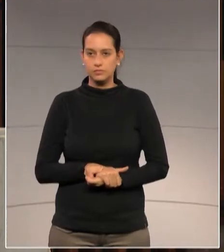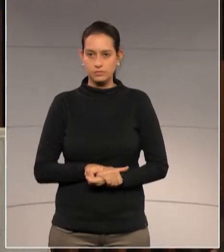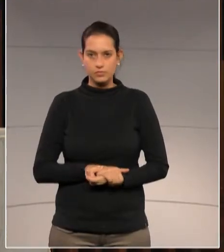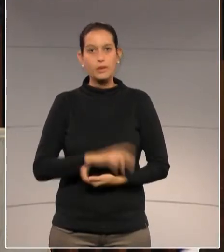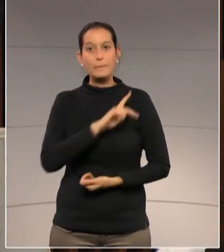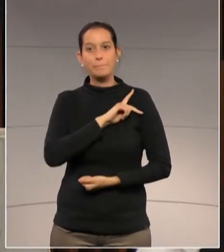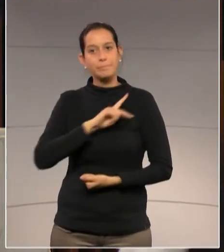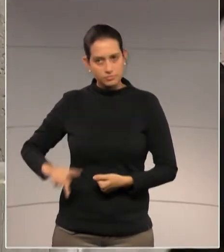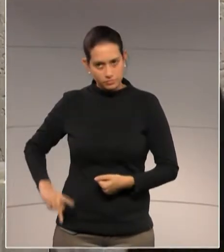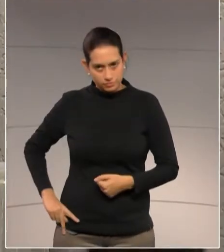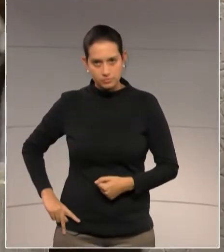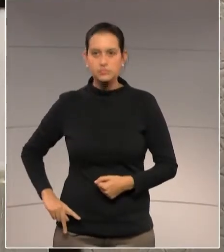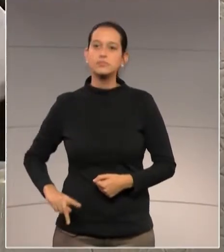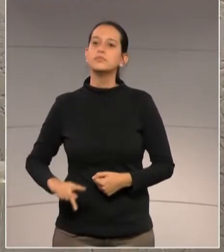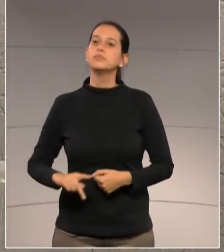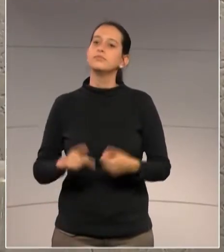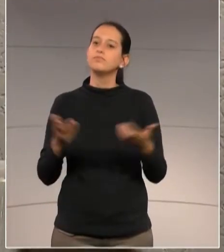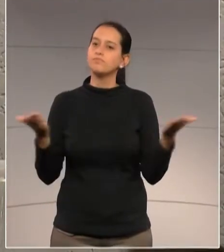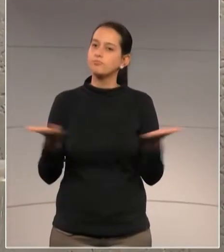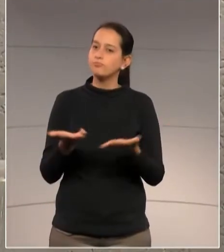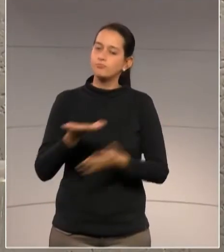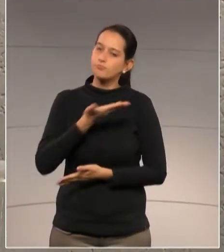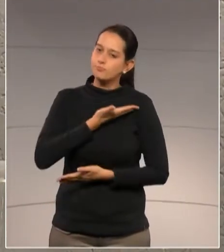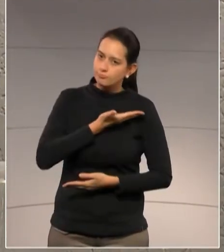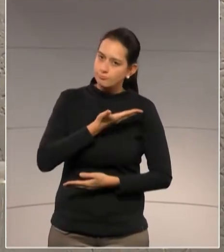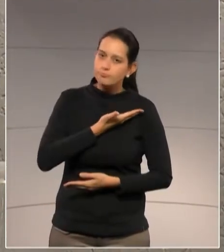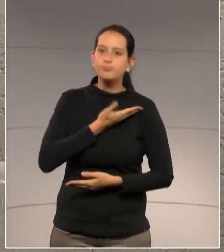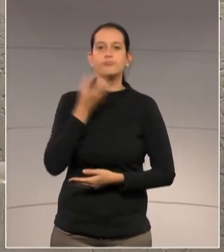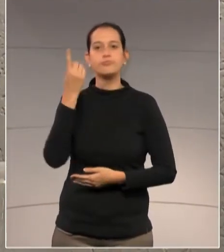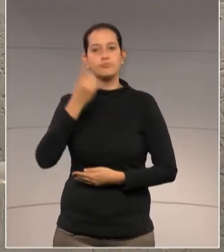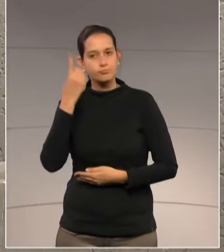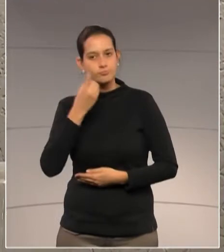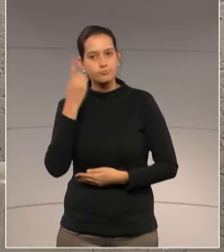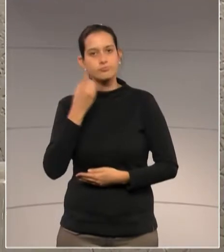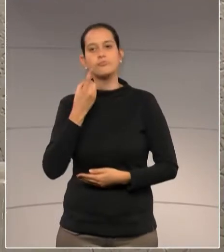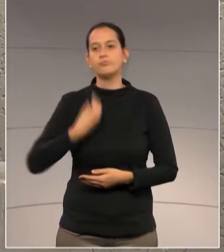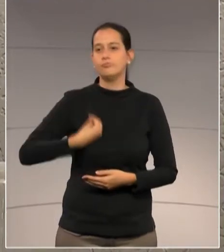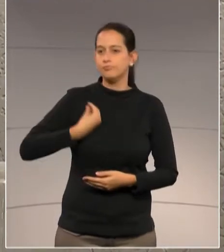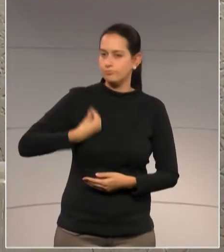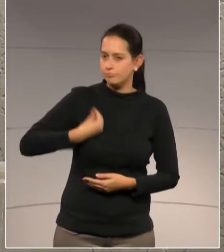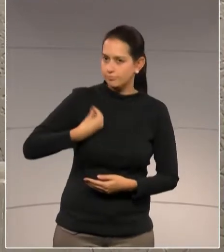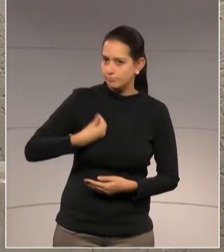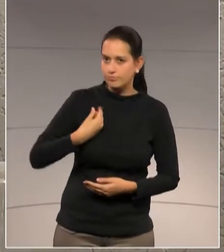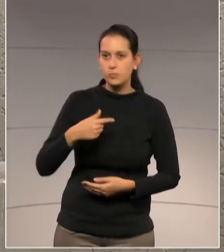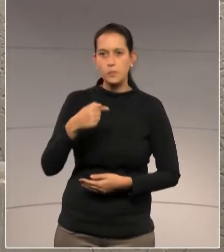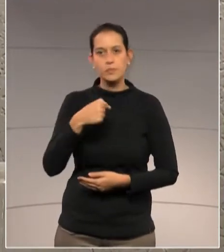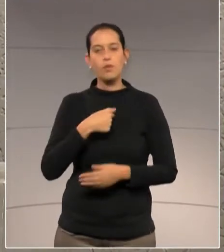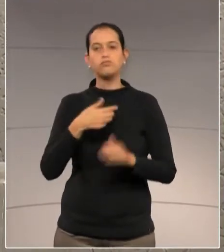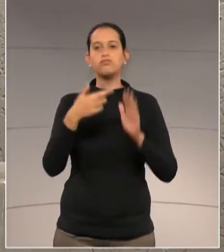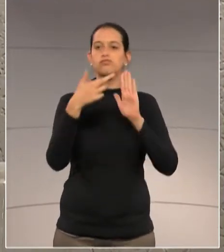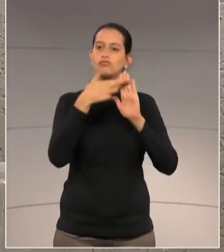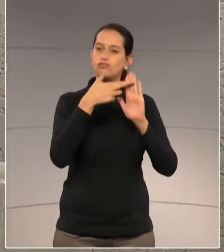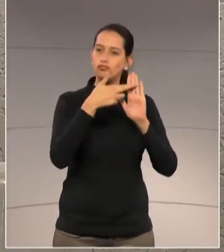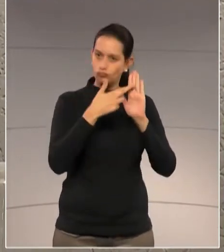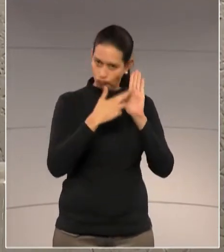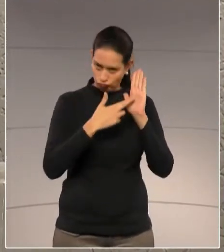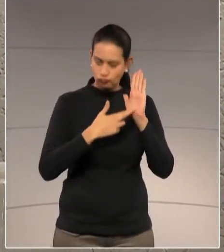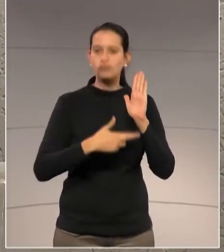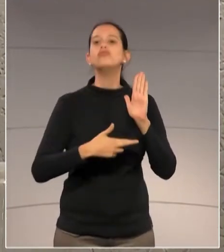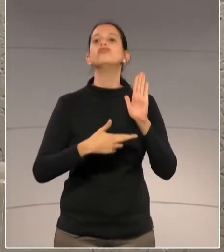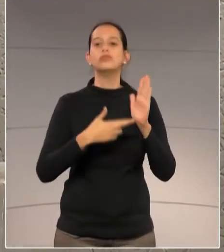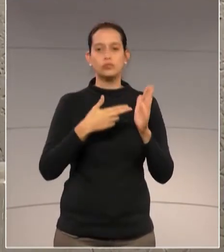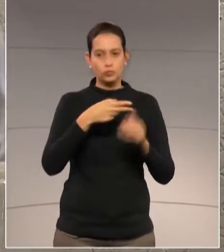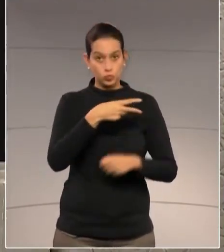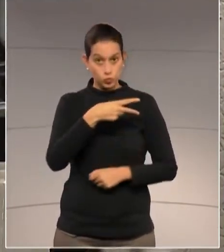Presidente, nobres colegas presentes, eu fui o relator na data de hoje, nas últimas duas semanas,